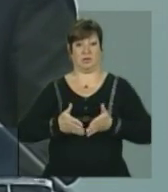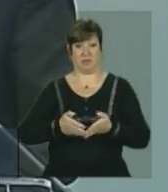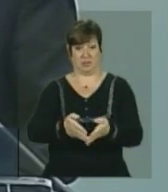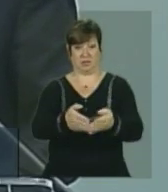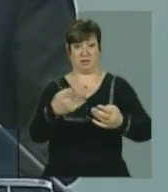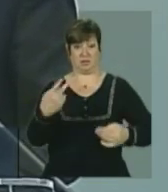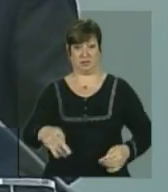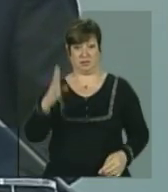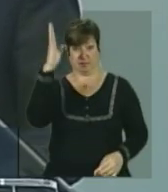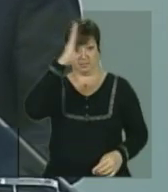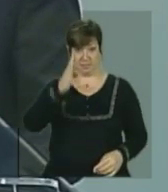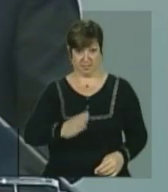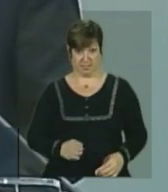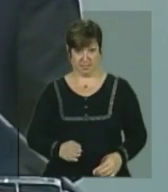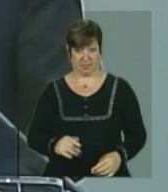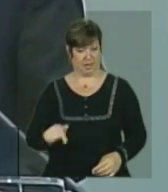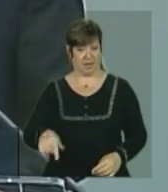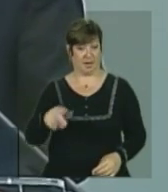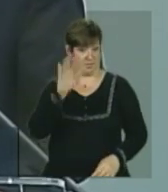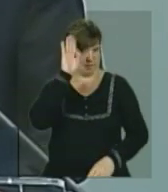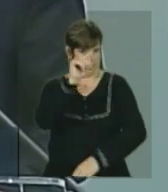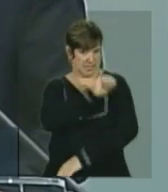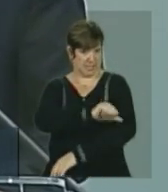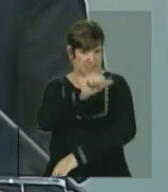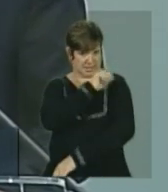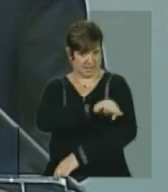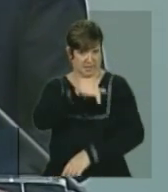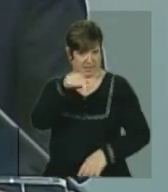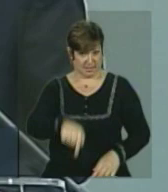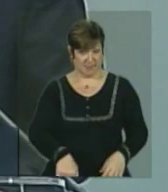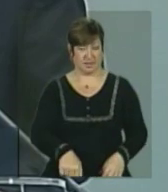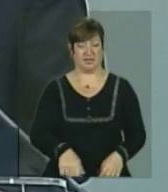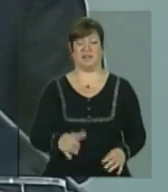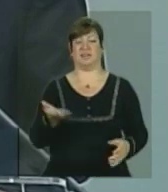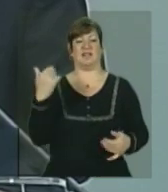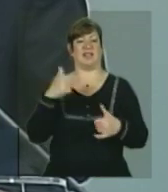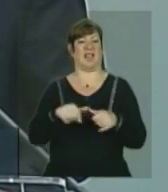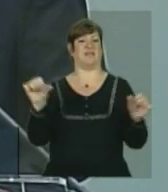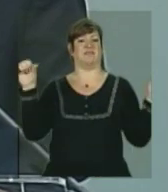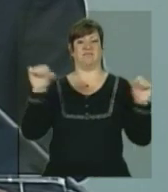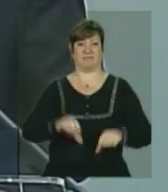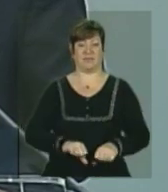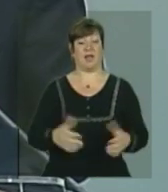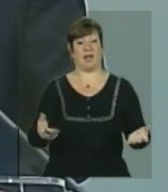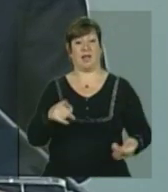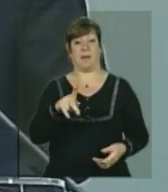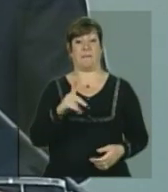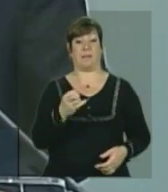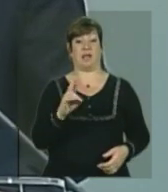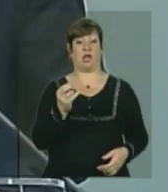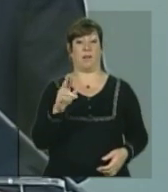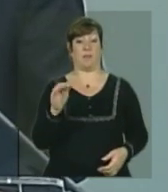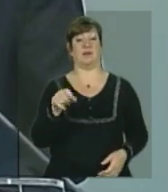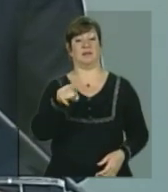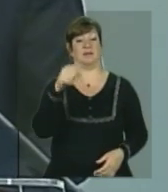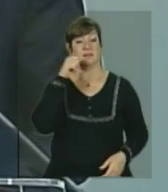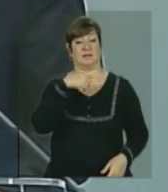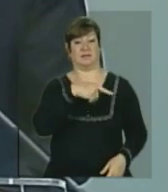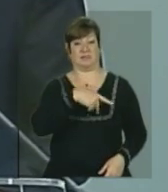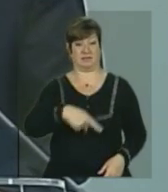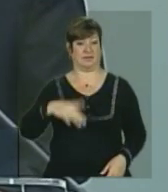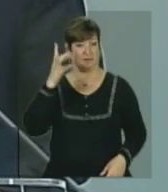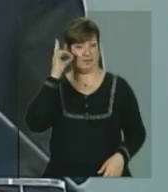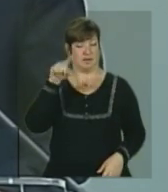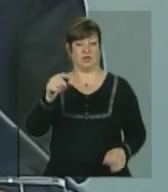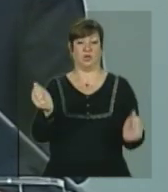Janeiro estava acabada e a senhora pela Petrobras estabeleceu